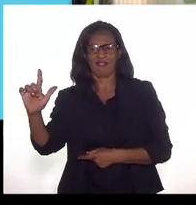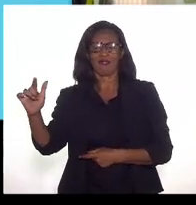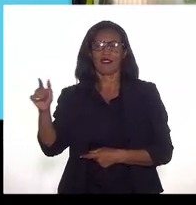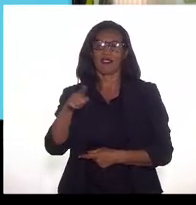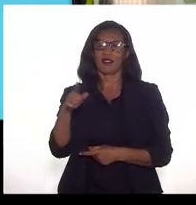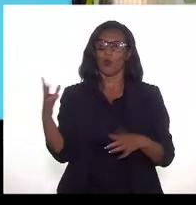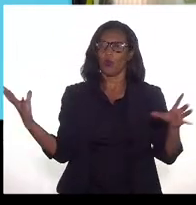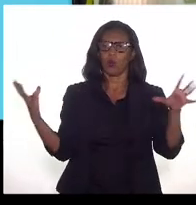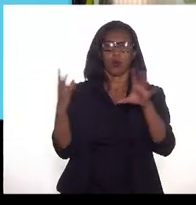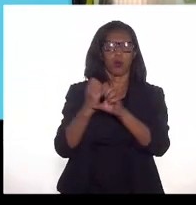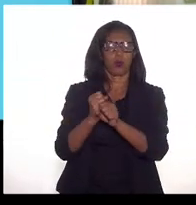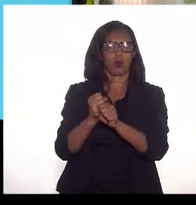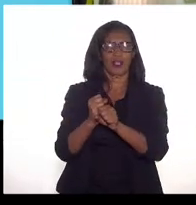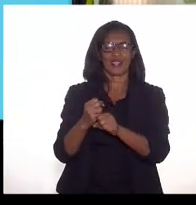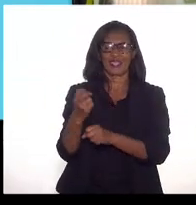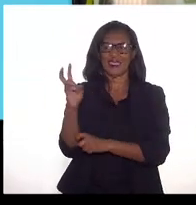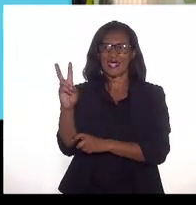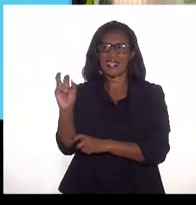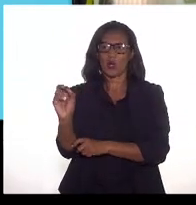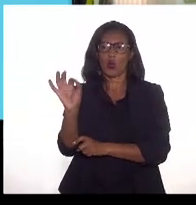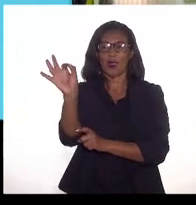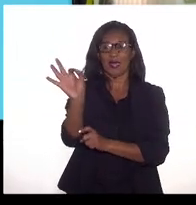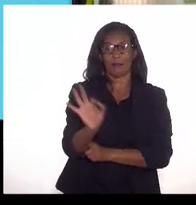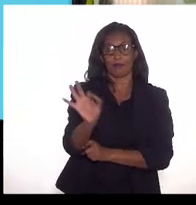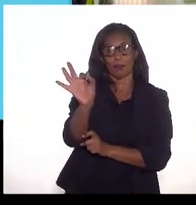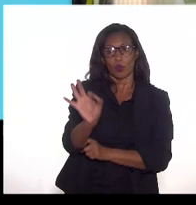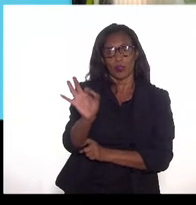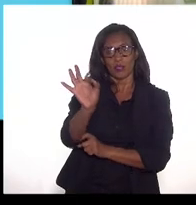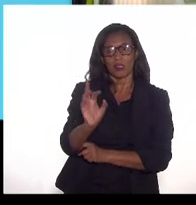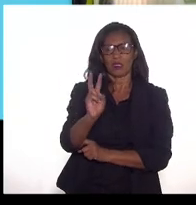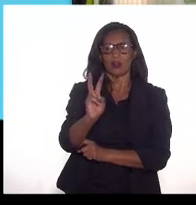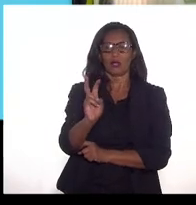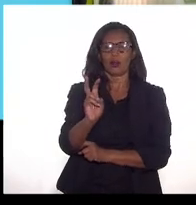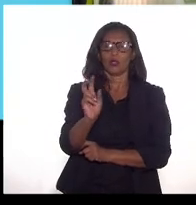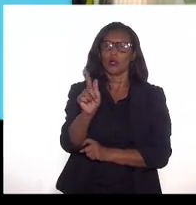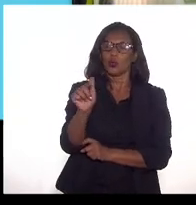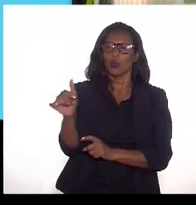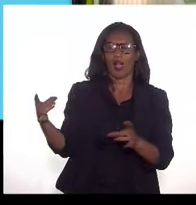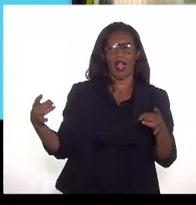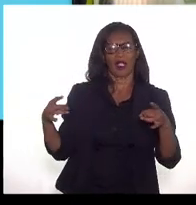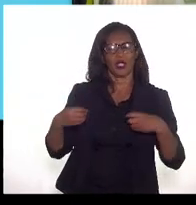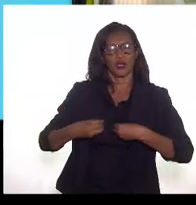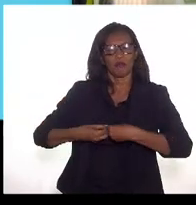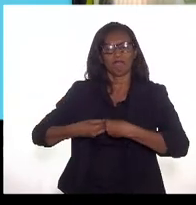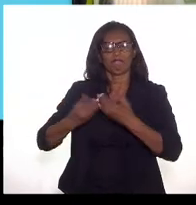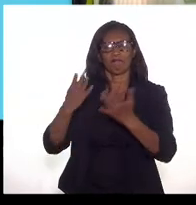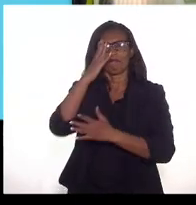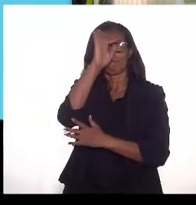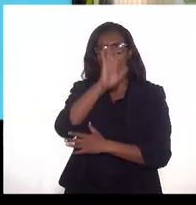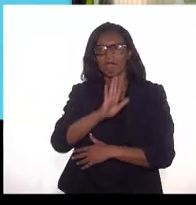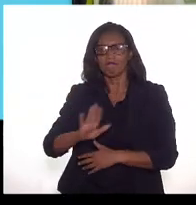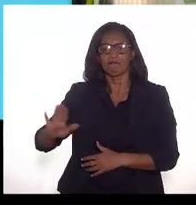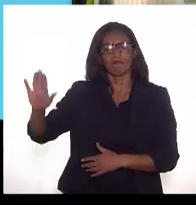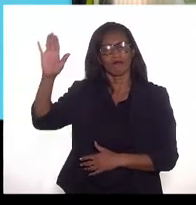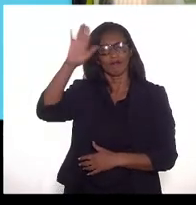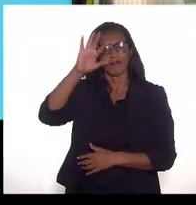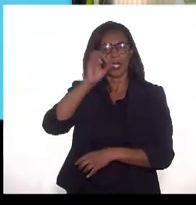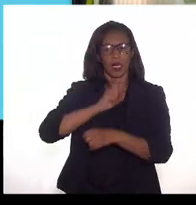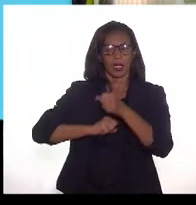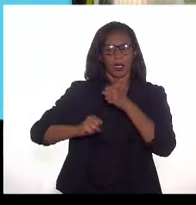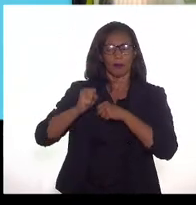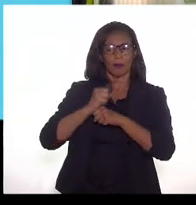praticamente 50% do gás disponibilizado no território nacional no final do ano.